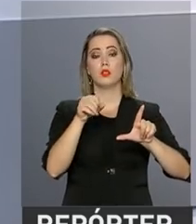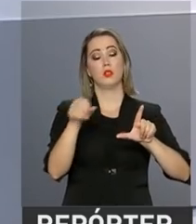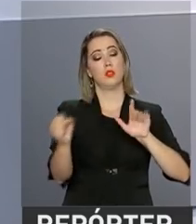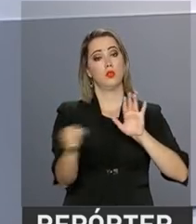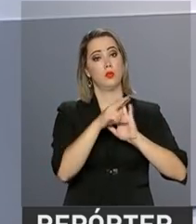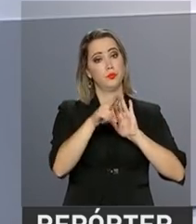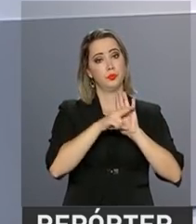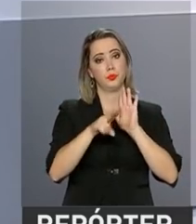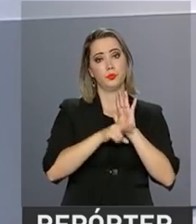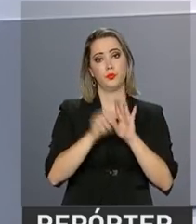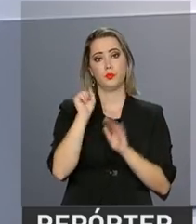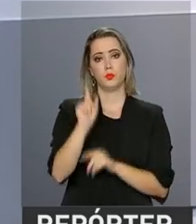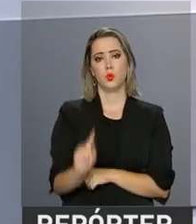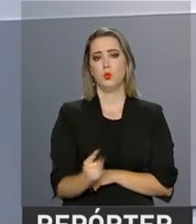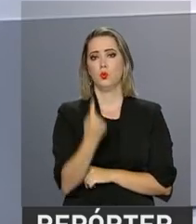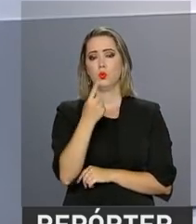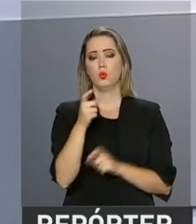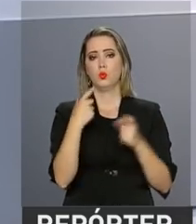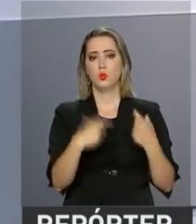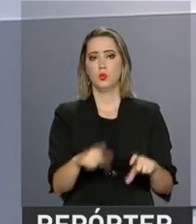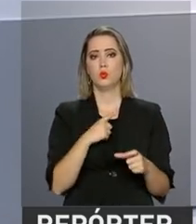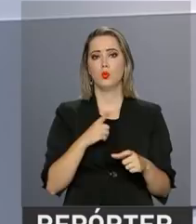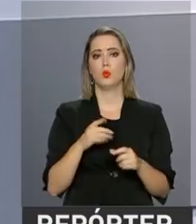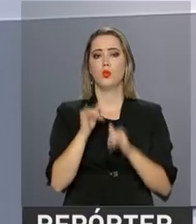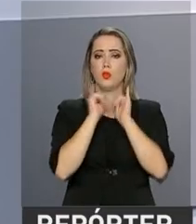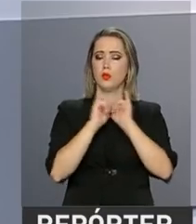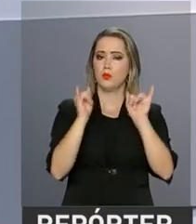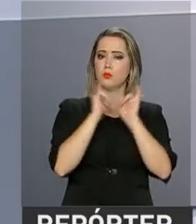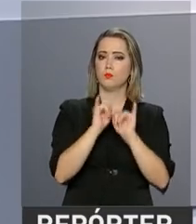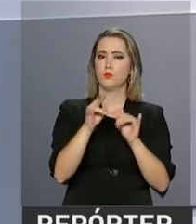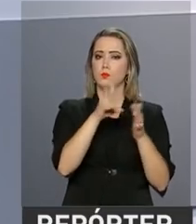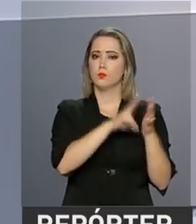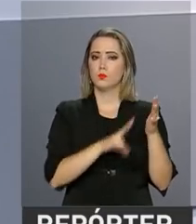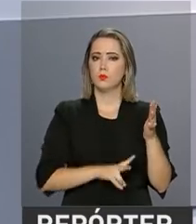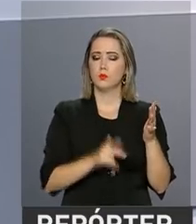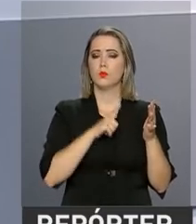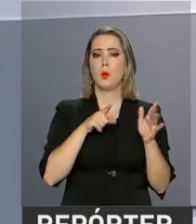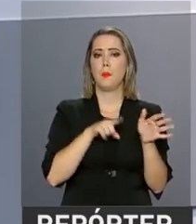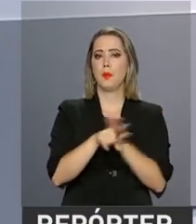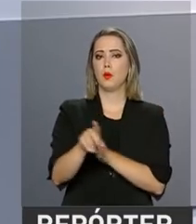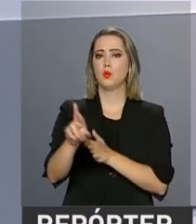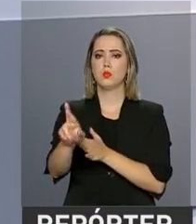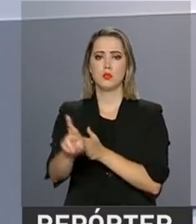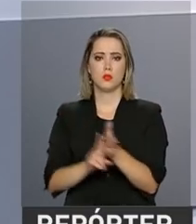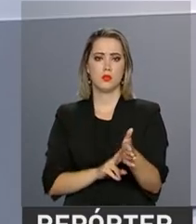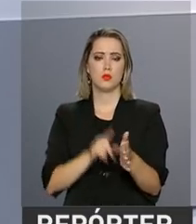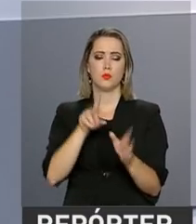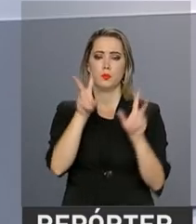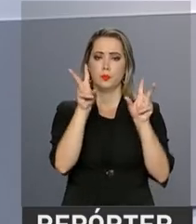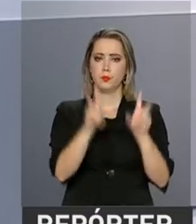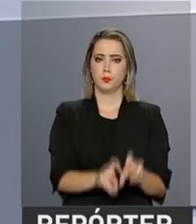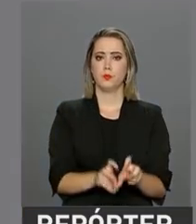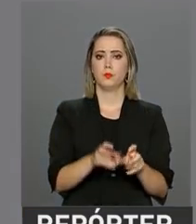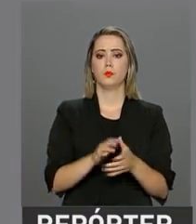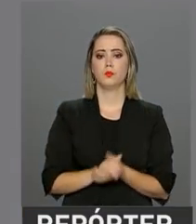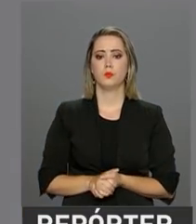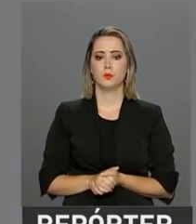possível encontrar em um único lugar notícias, artigos, análises, além de perguntas e respostas sobre o tema.